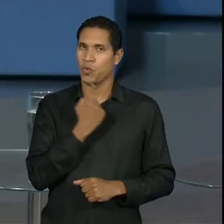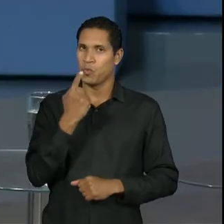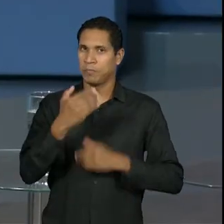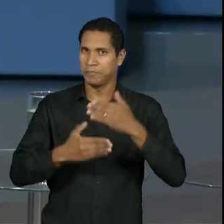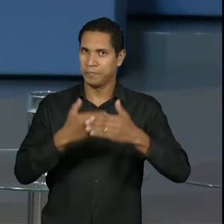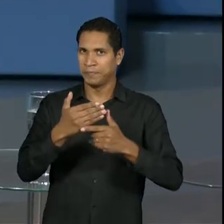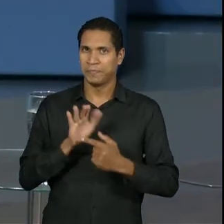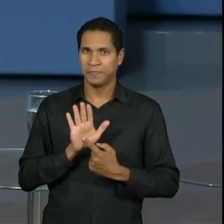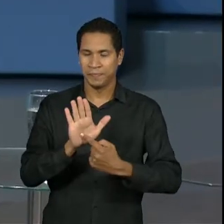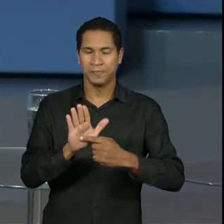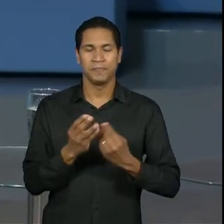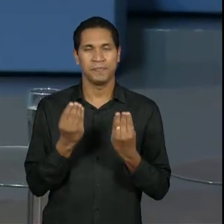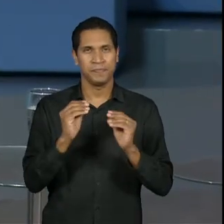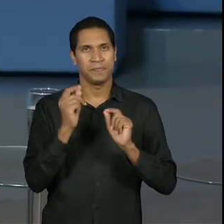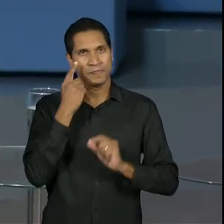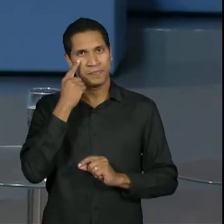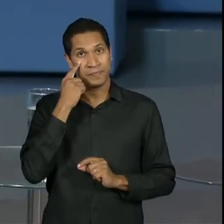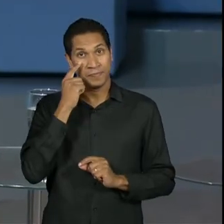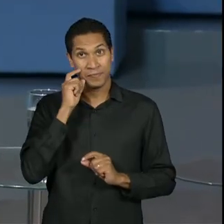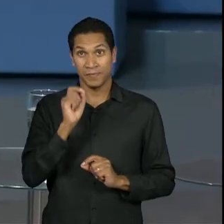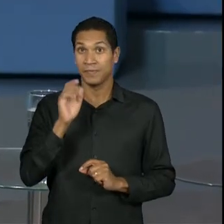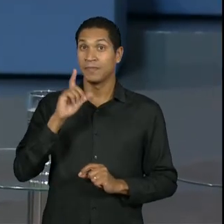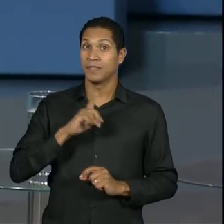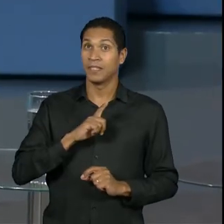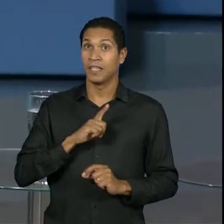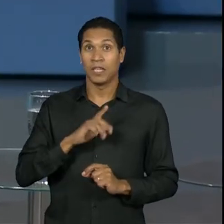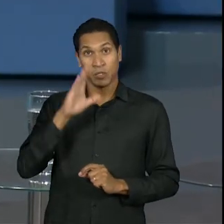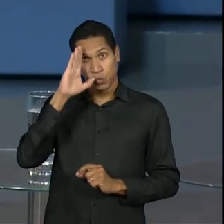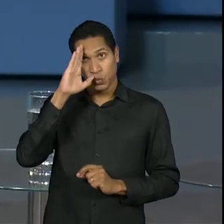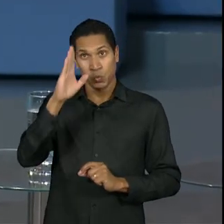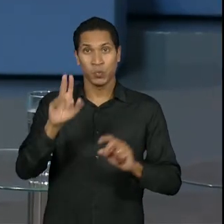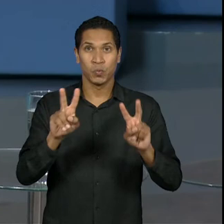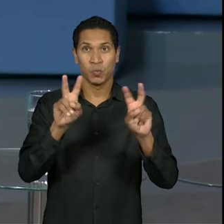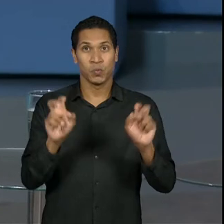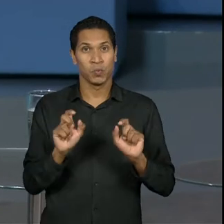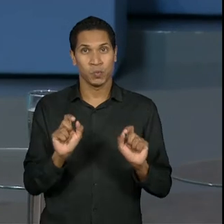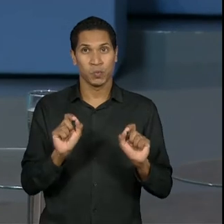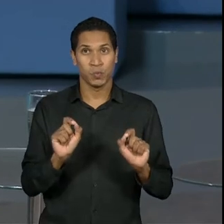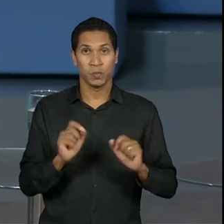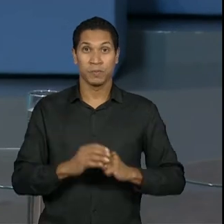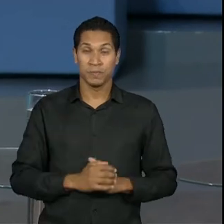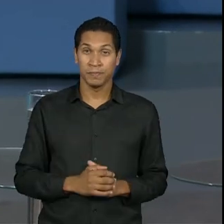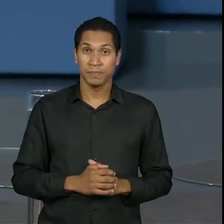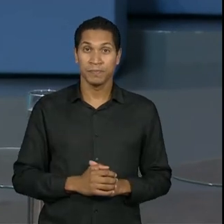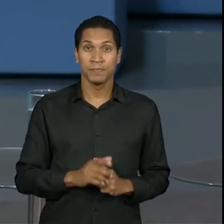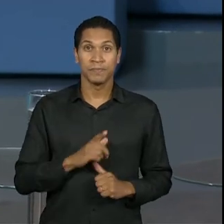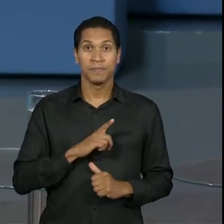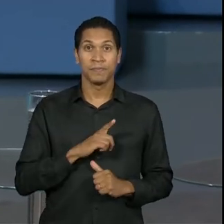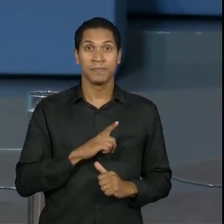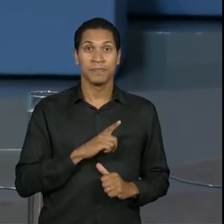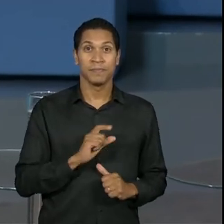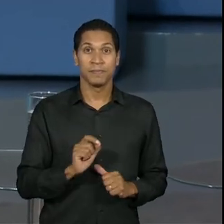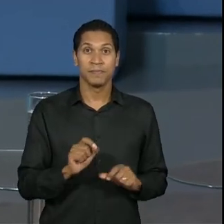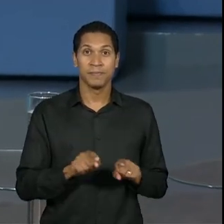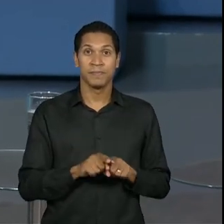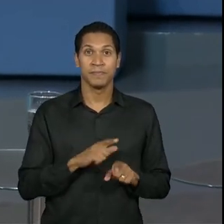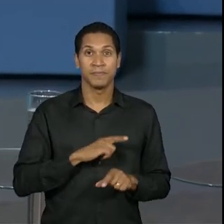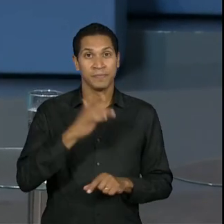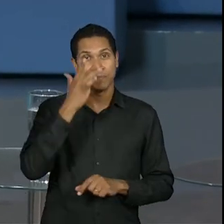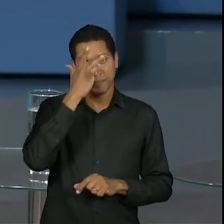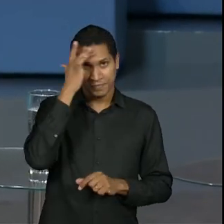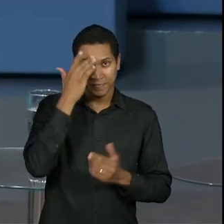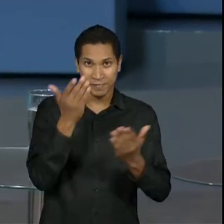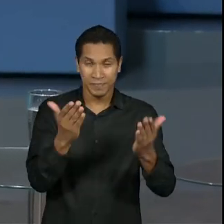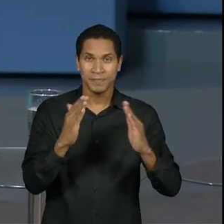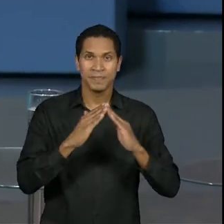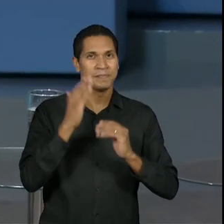aqui. Só para a gente dar uma olhada e entrar direto no nosso tema. E aí, assim, para o pessoal aí de casa poder entender.